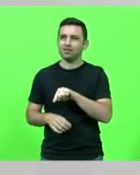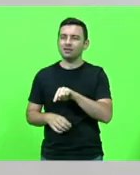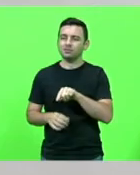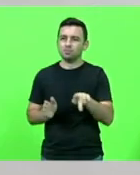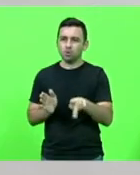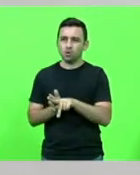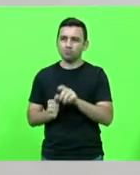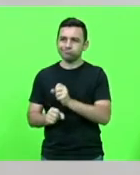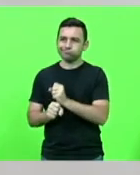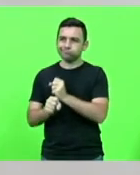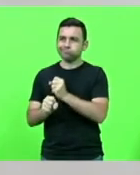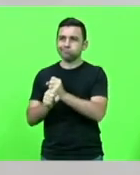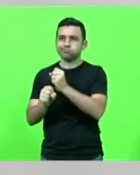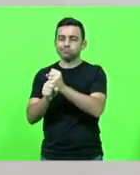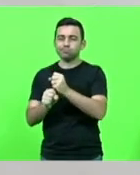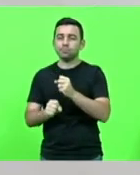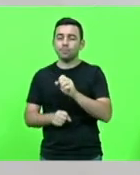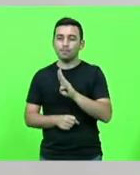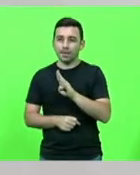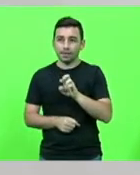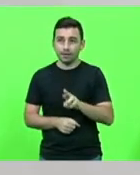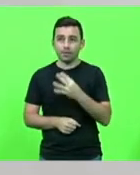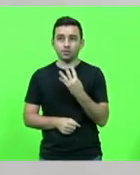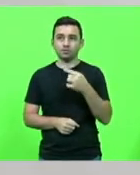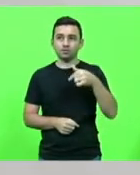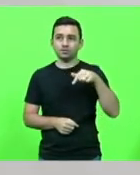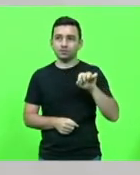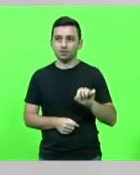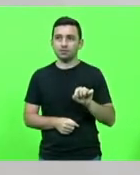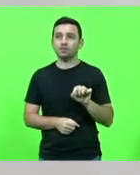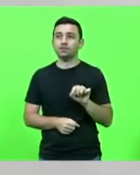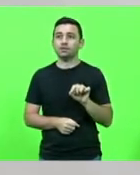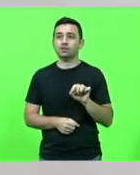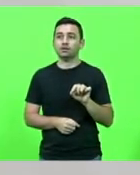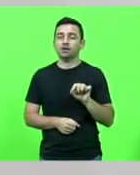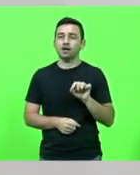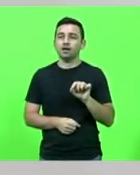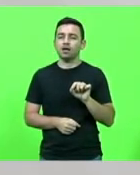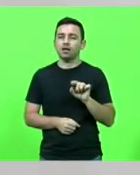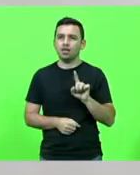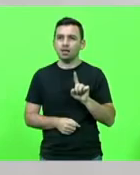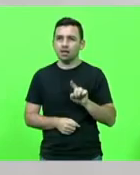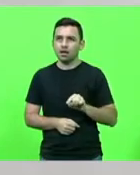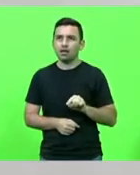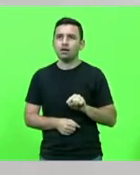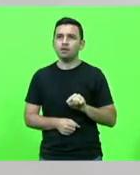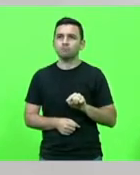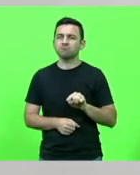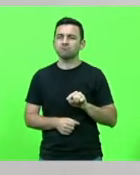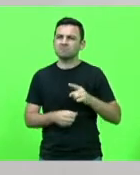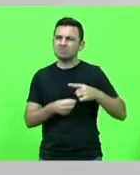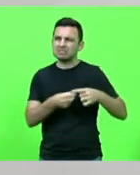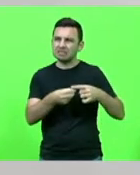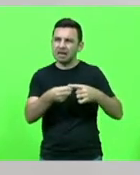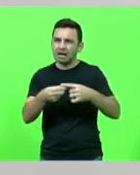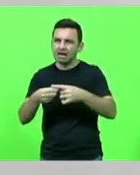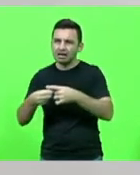da BR-470 da ANVI e dos municípios que